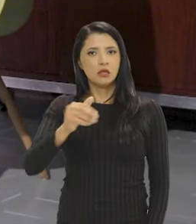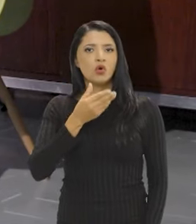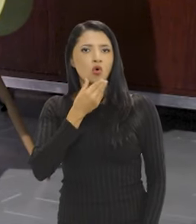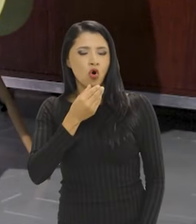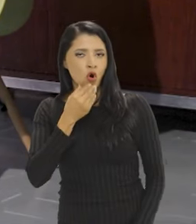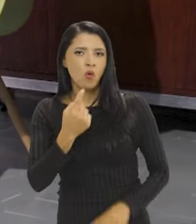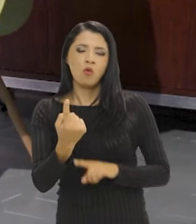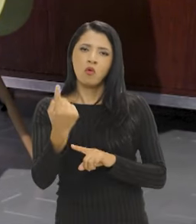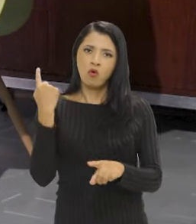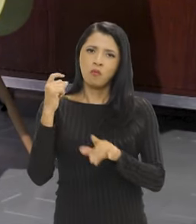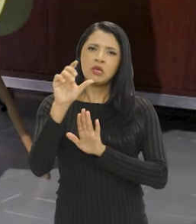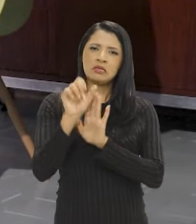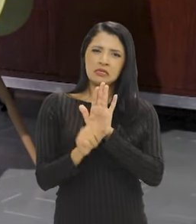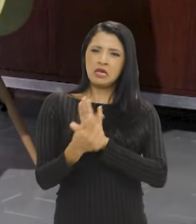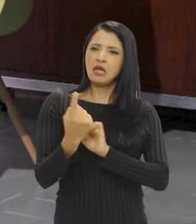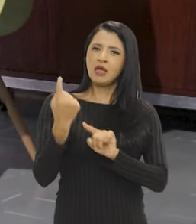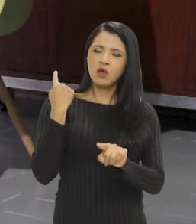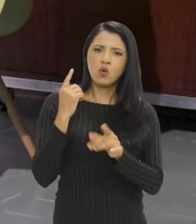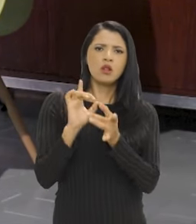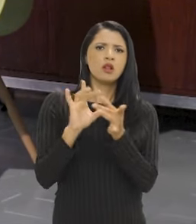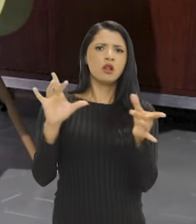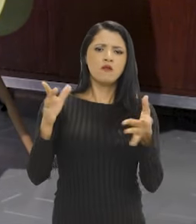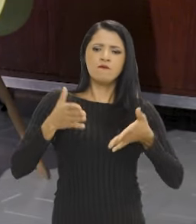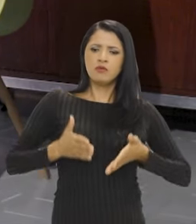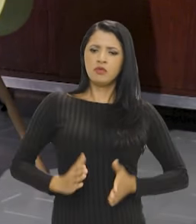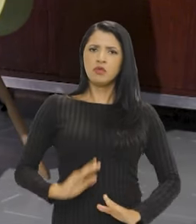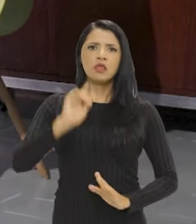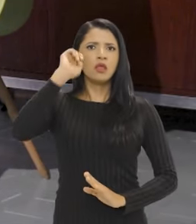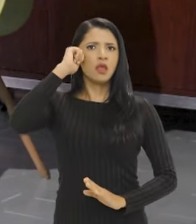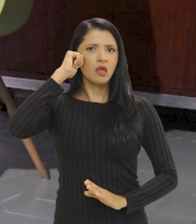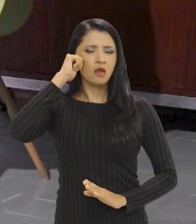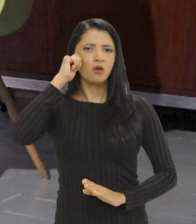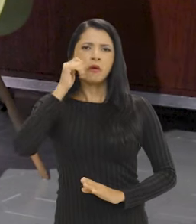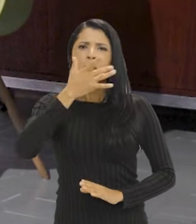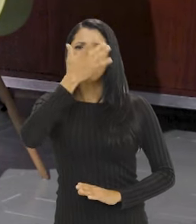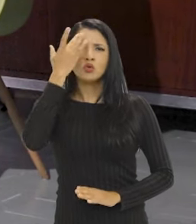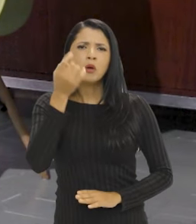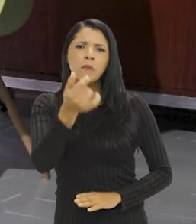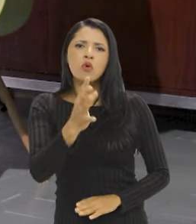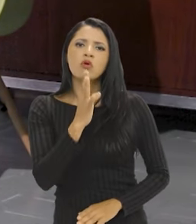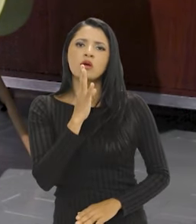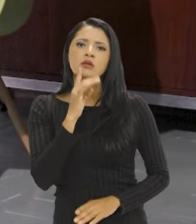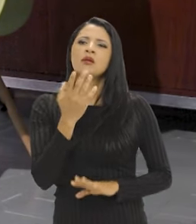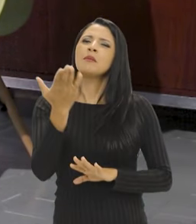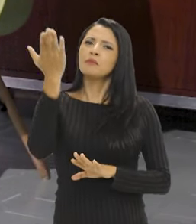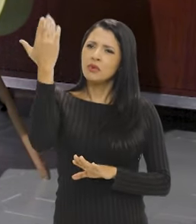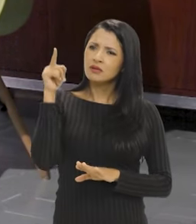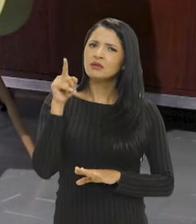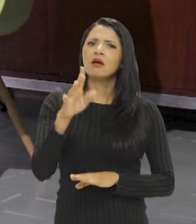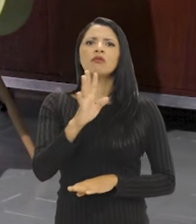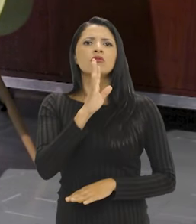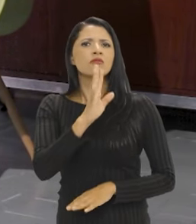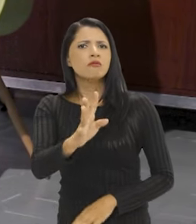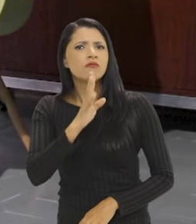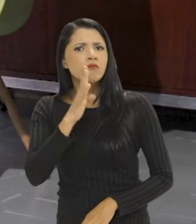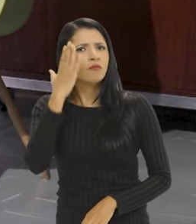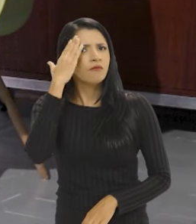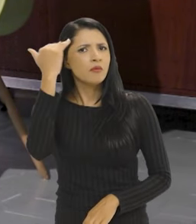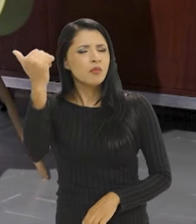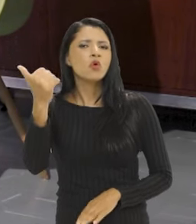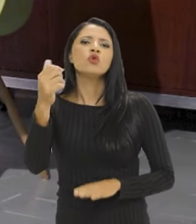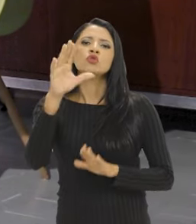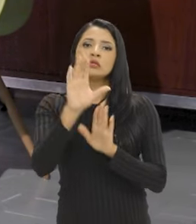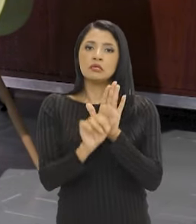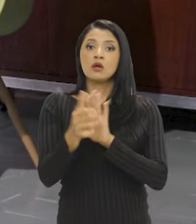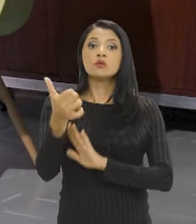nascido livre que pouca gente conhece hoje. mas era muito conhecido no século